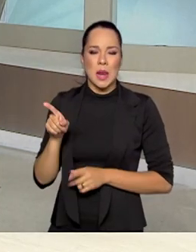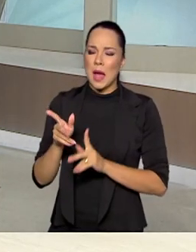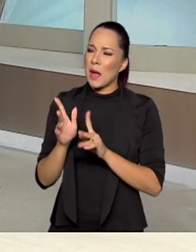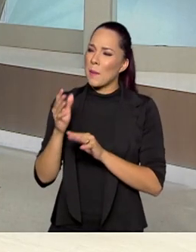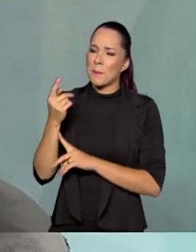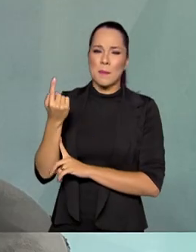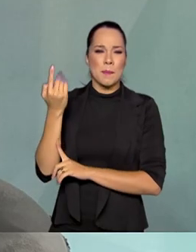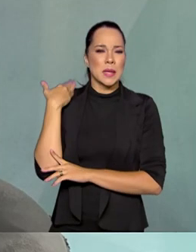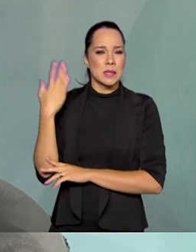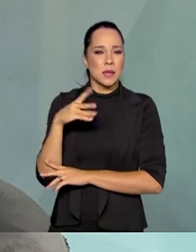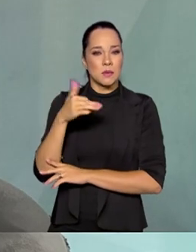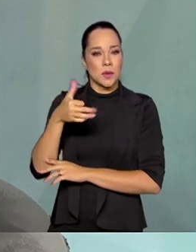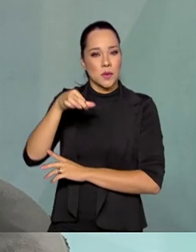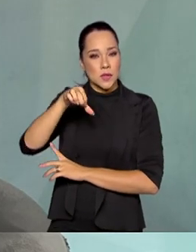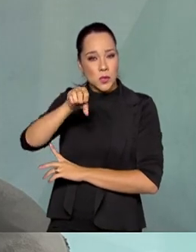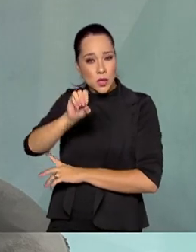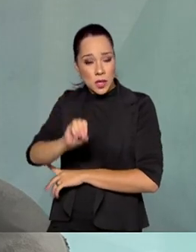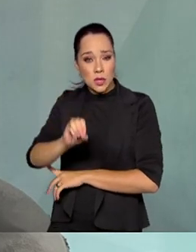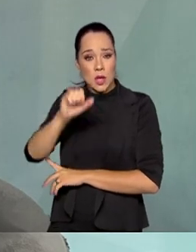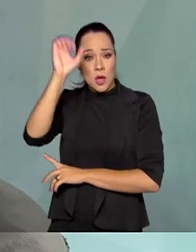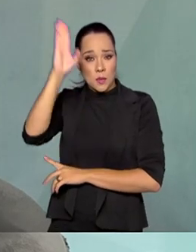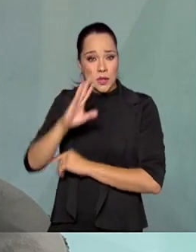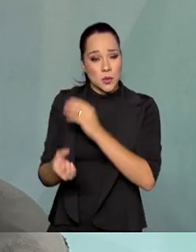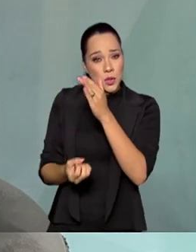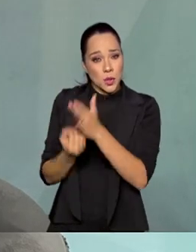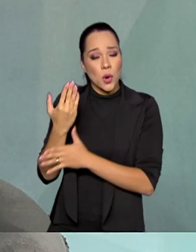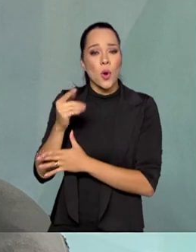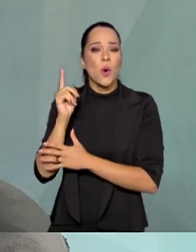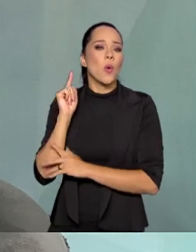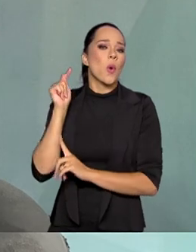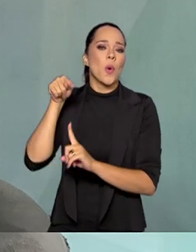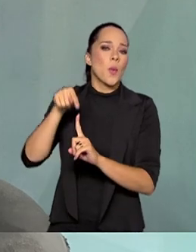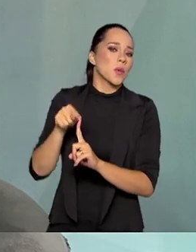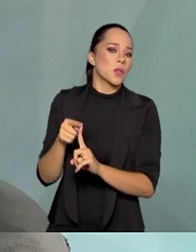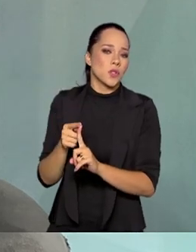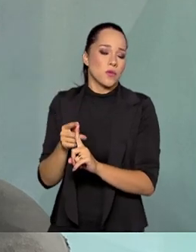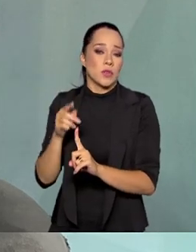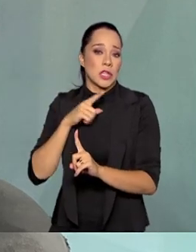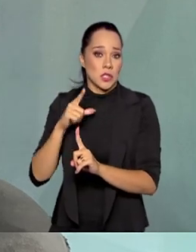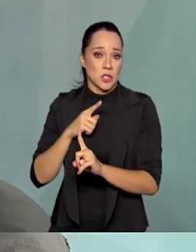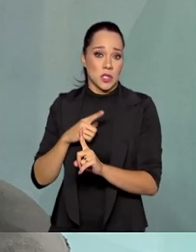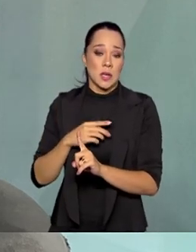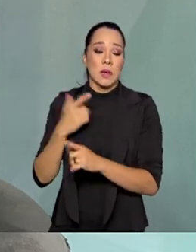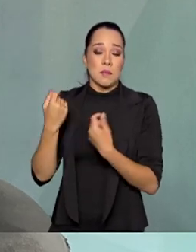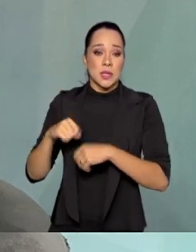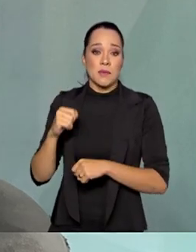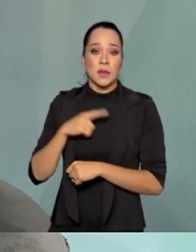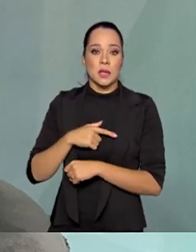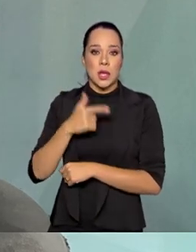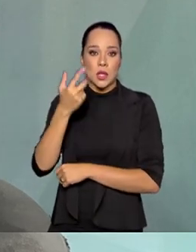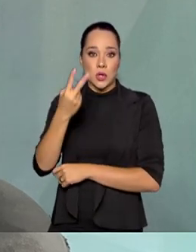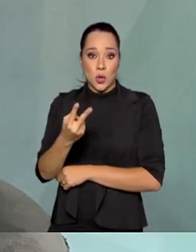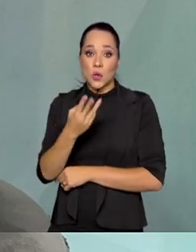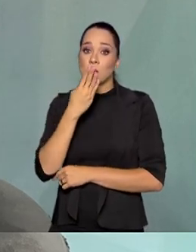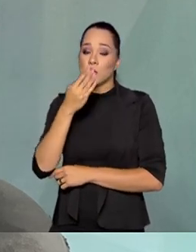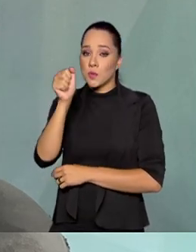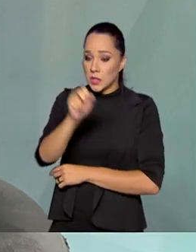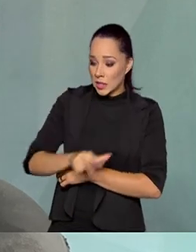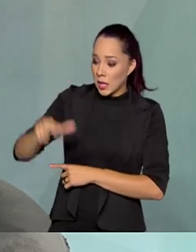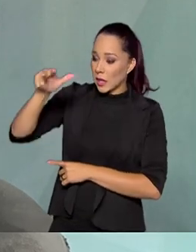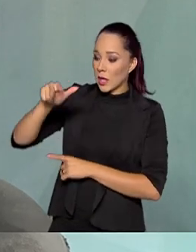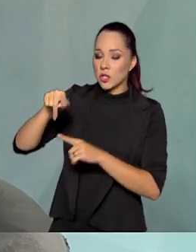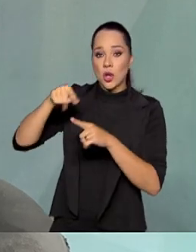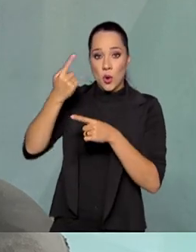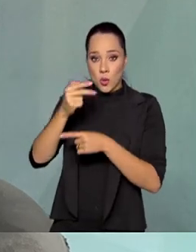80, o Brasil criou a chamada Missão Espacial Completa Brasileira, que previa que nós teríamos que ter pelo menos dois tipos de satélites. Um de